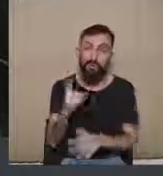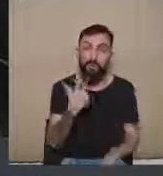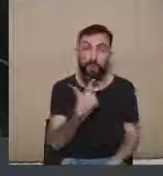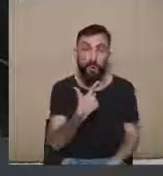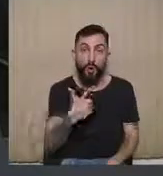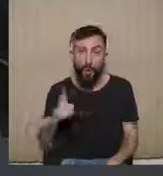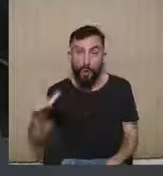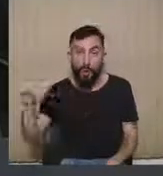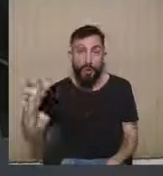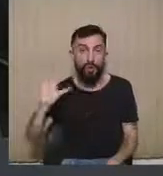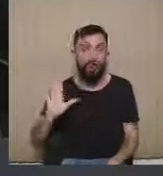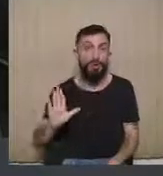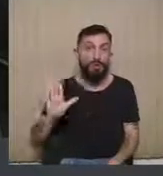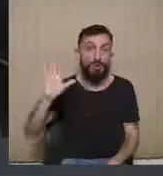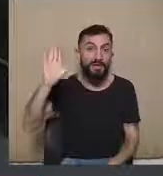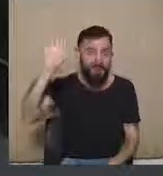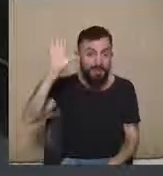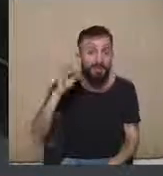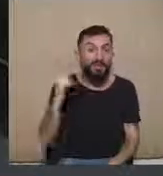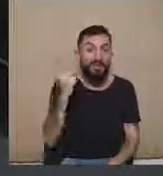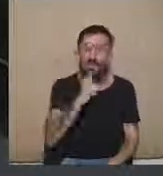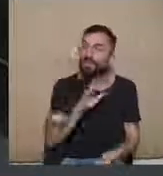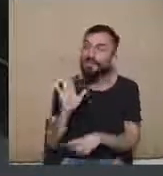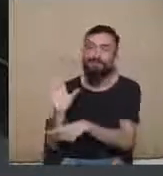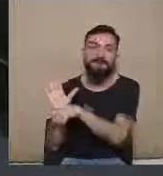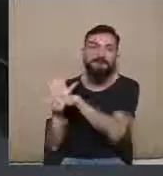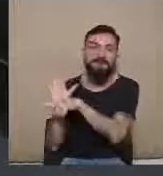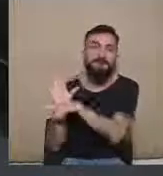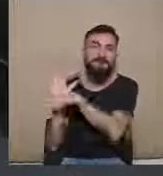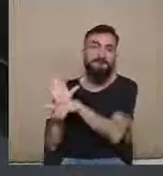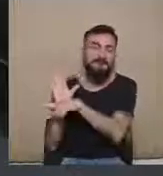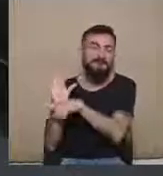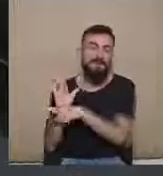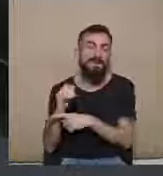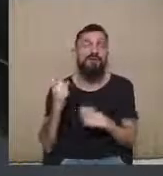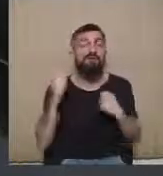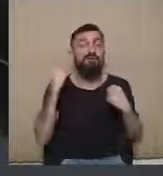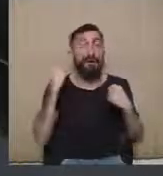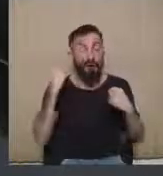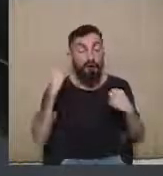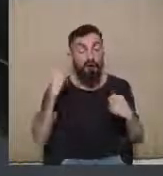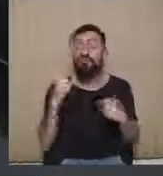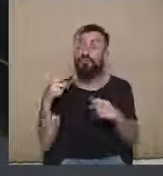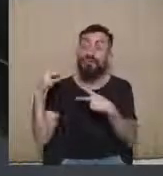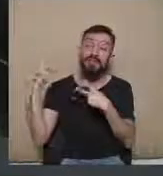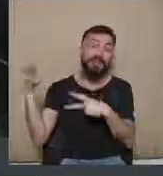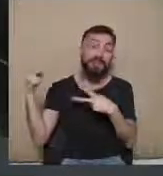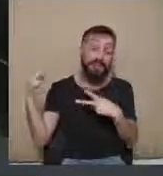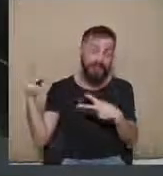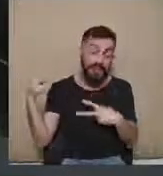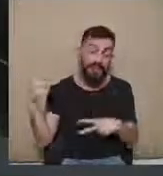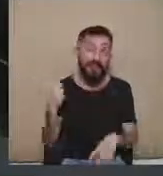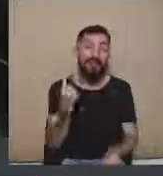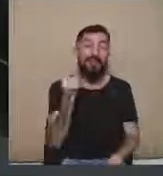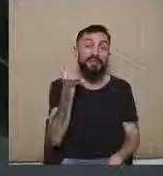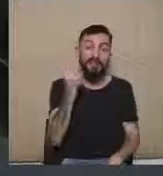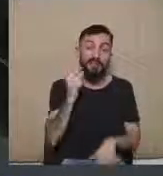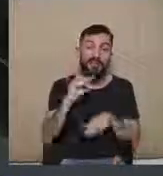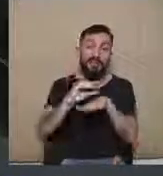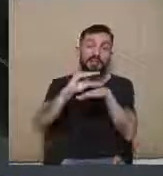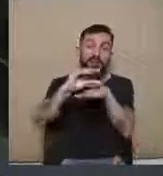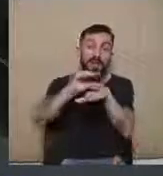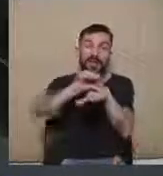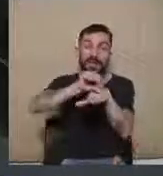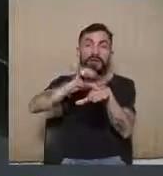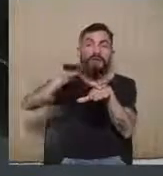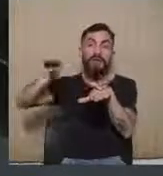candidatos, fazendo com que essa campanha desse determinado candidato receba indiretamente e